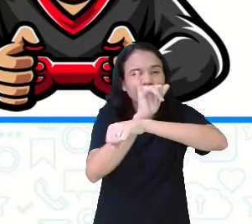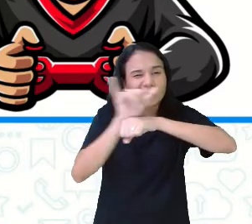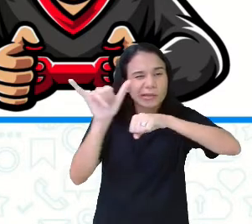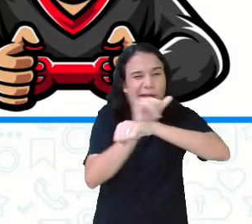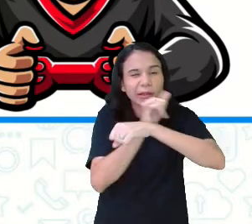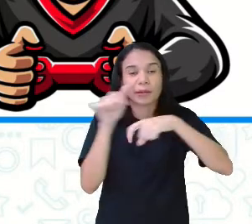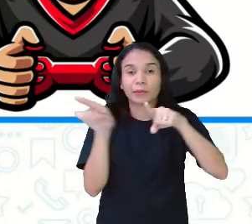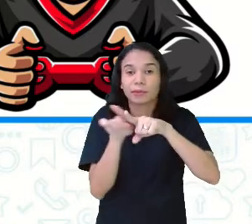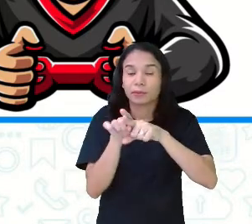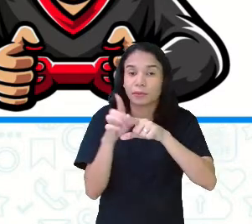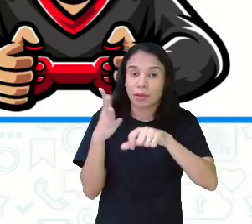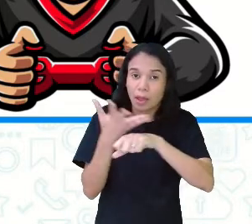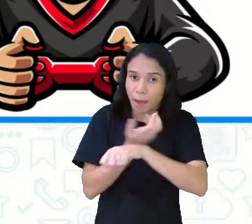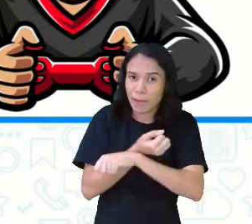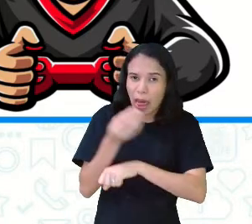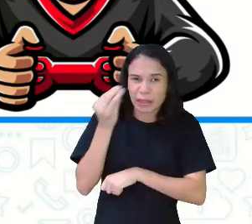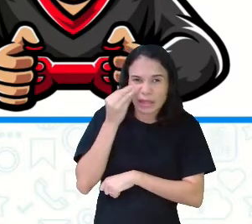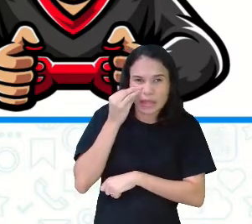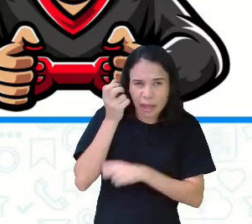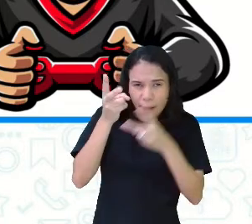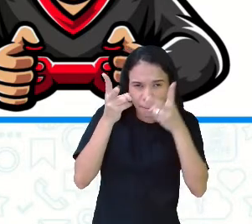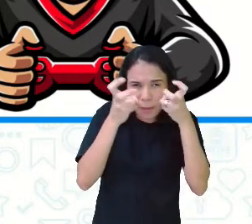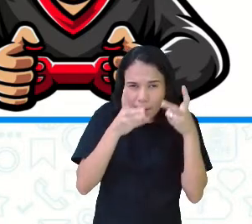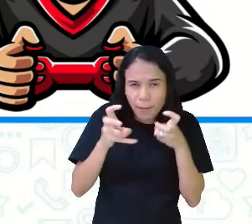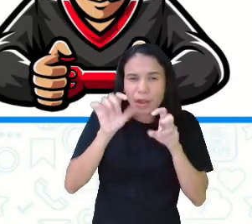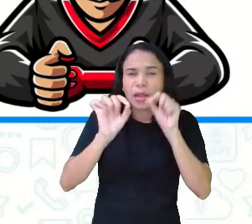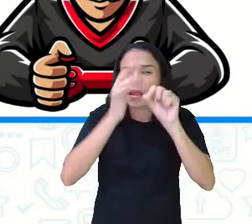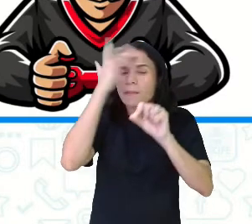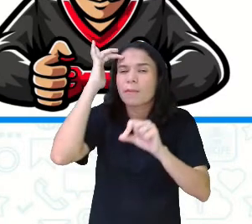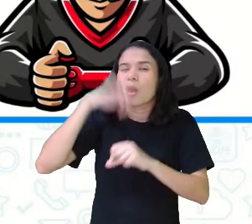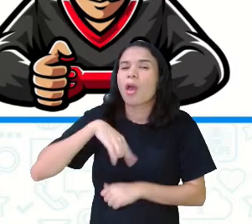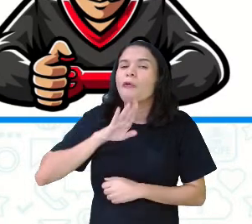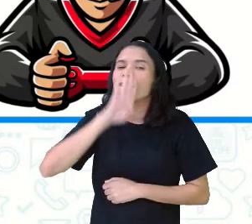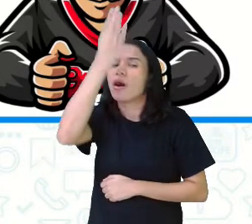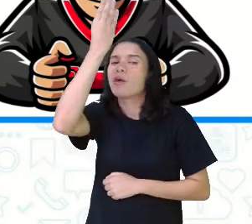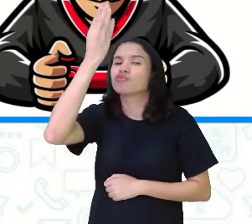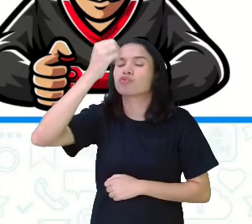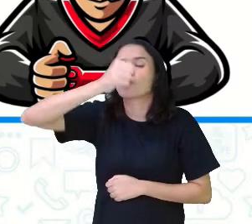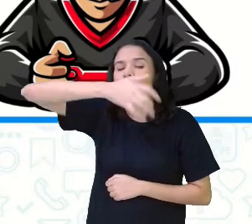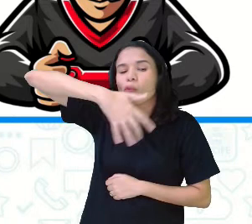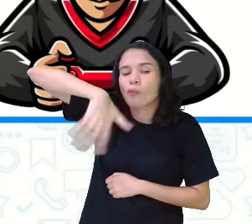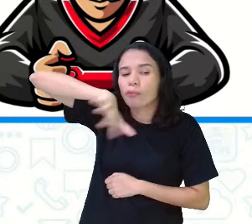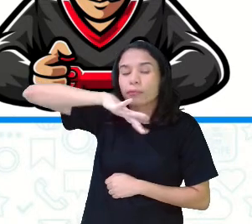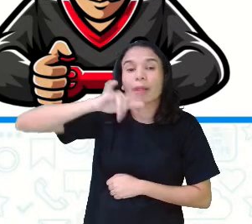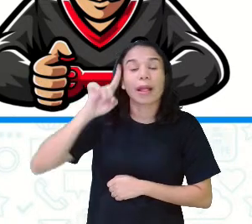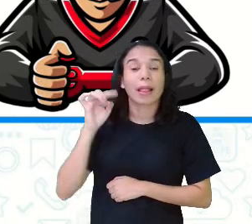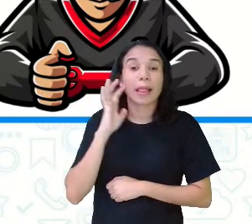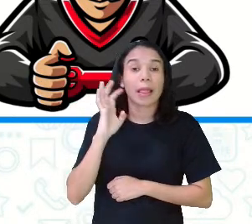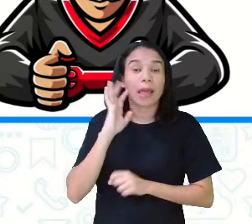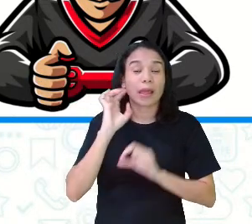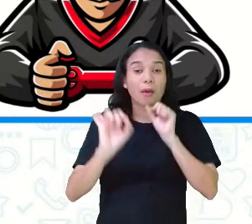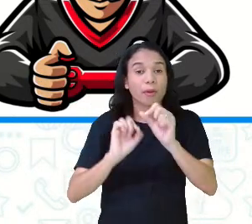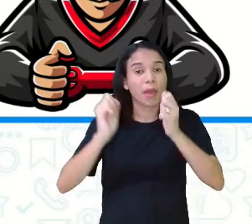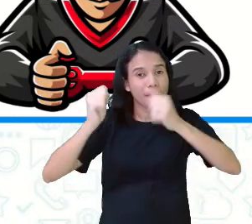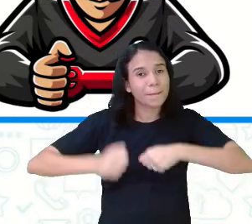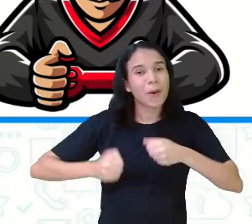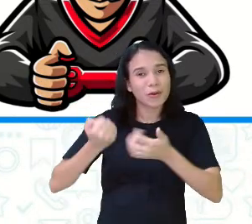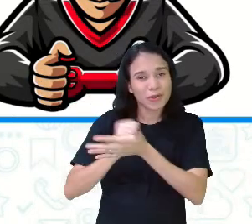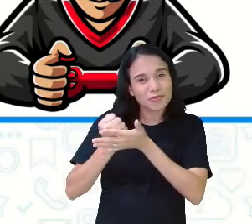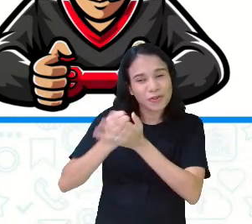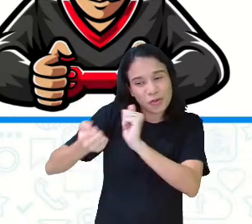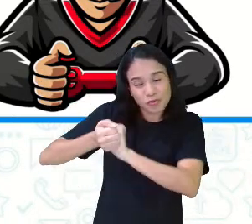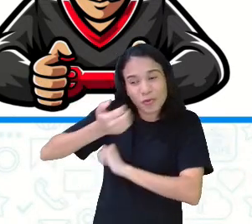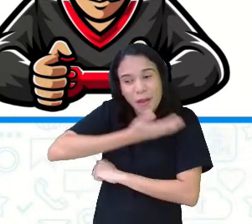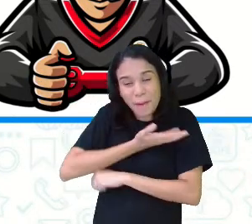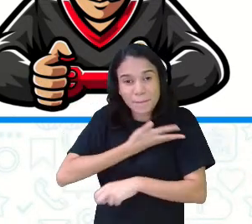e a habilidade de tentar adivinhar quem é o zumbi infiltrado. O mais legal para mim é poder jogar com os meus